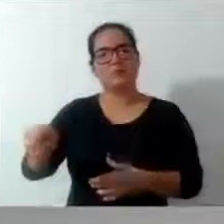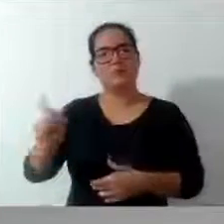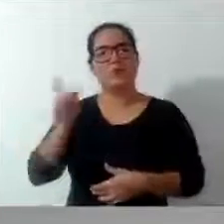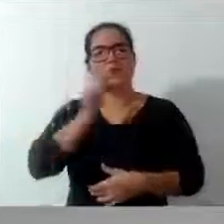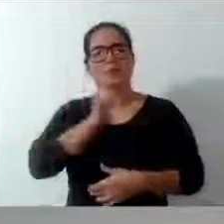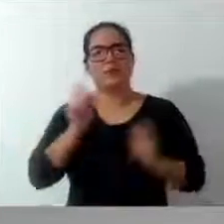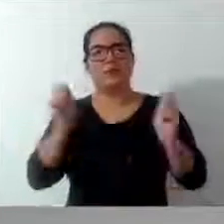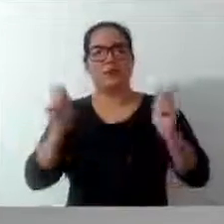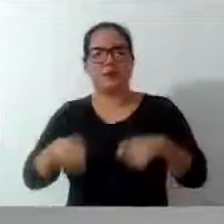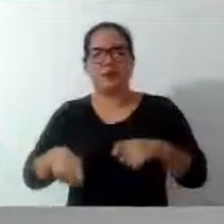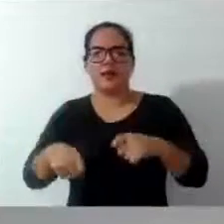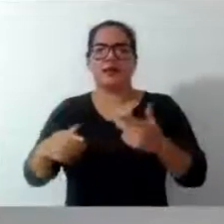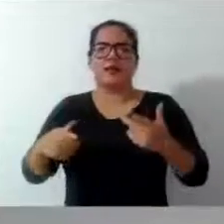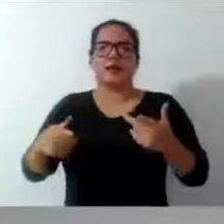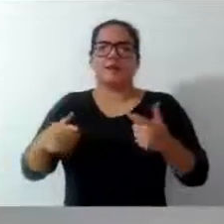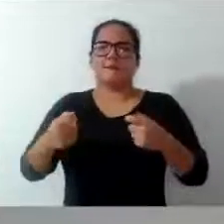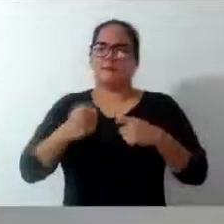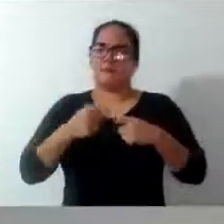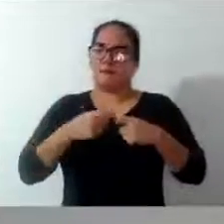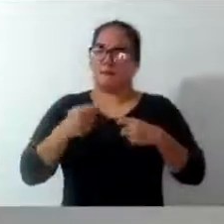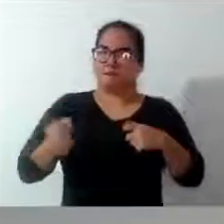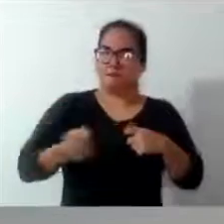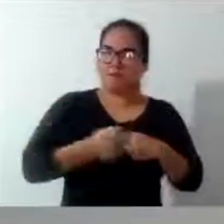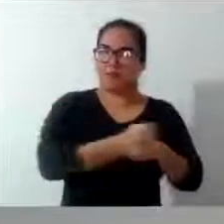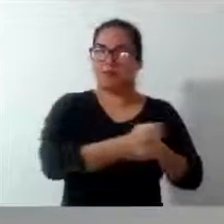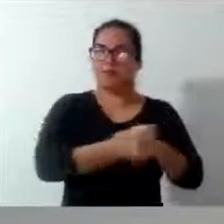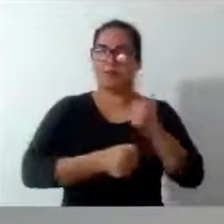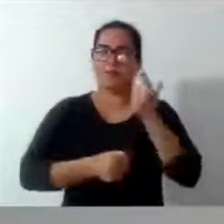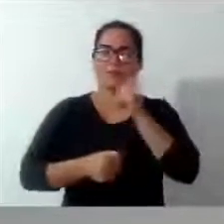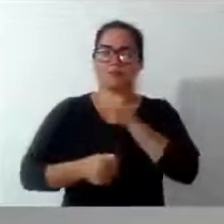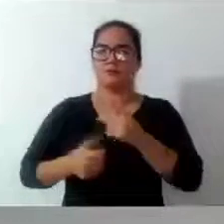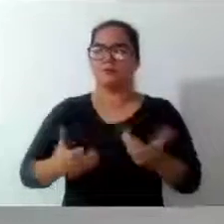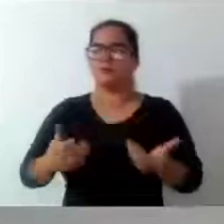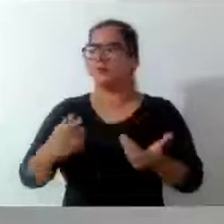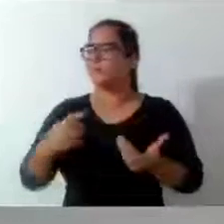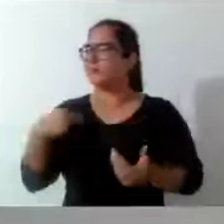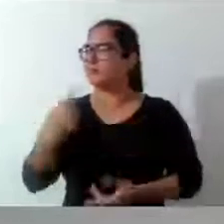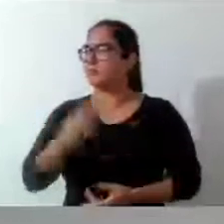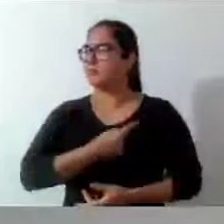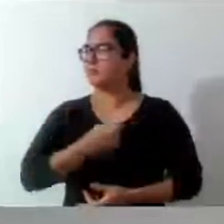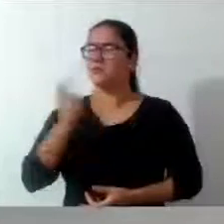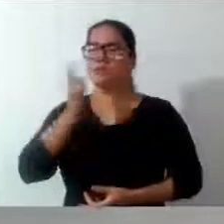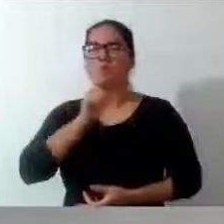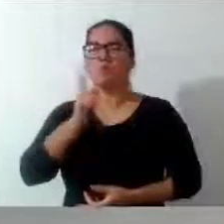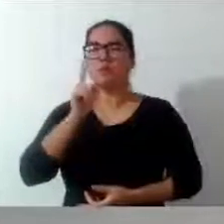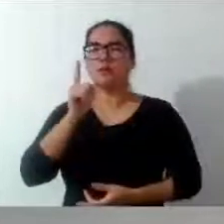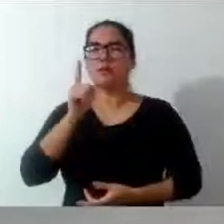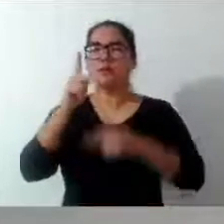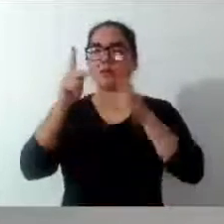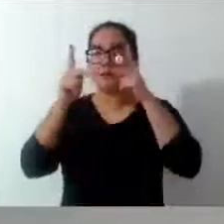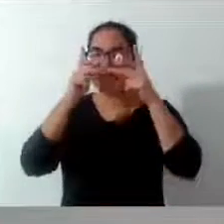botar médico, a gente não consegue um psiquiatra.